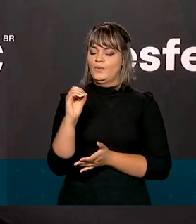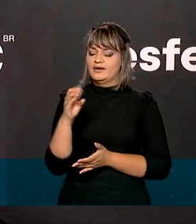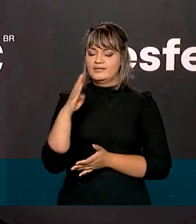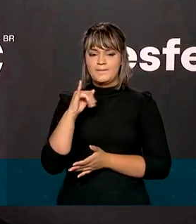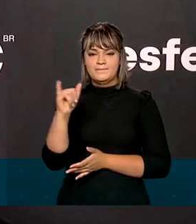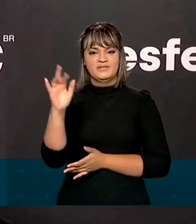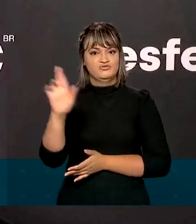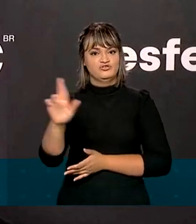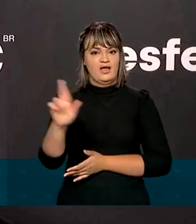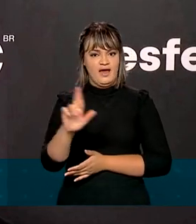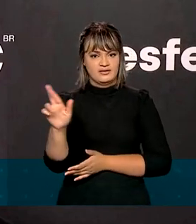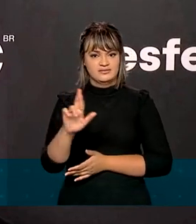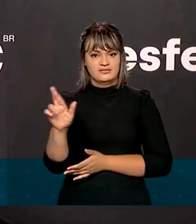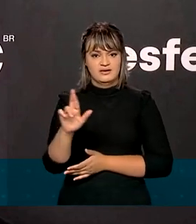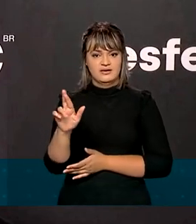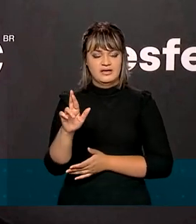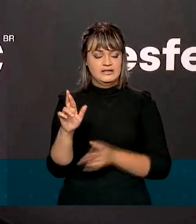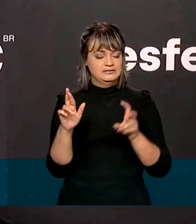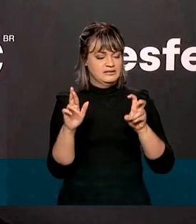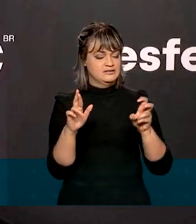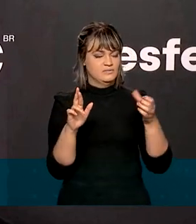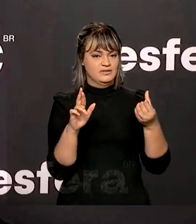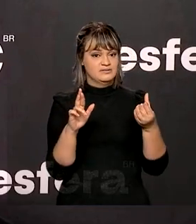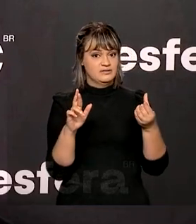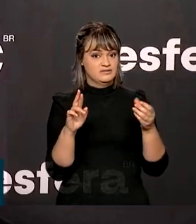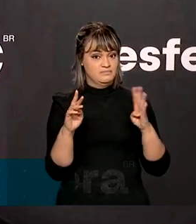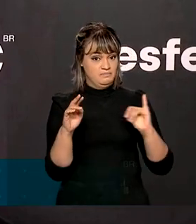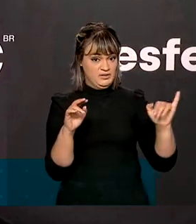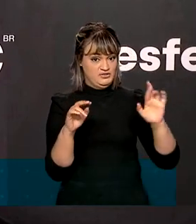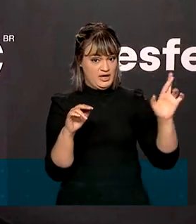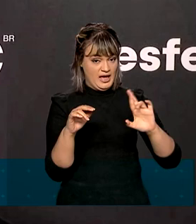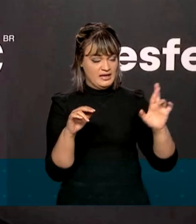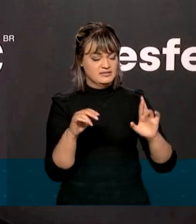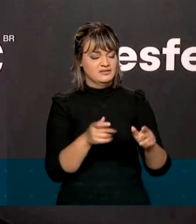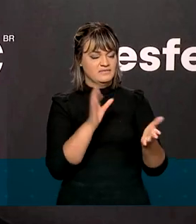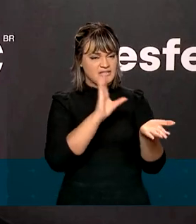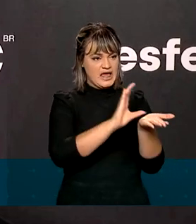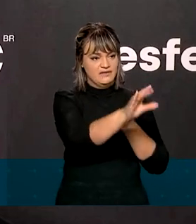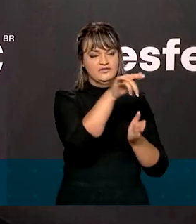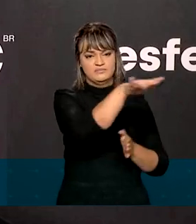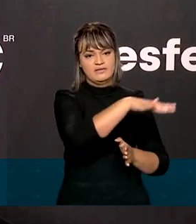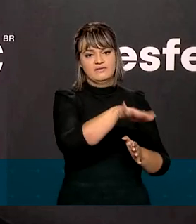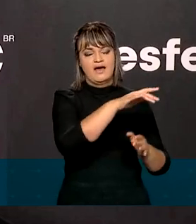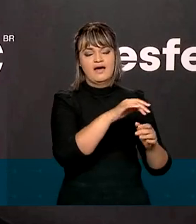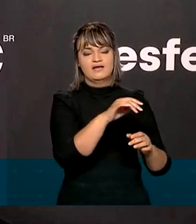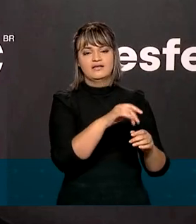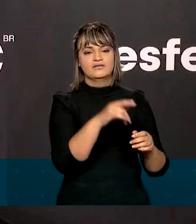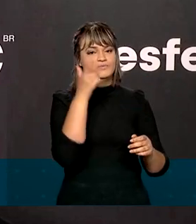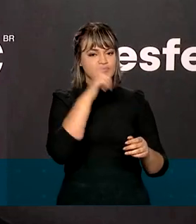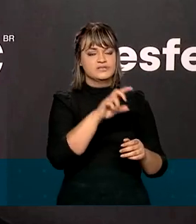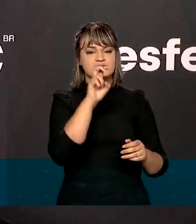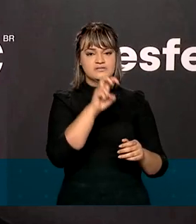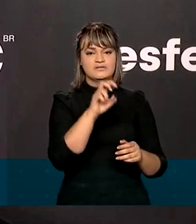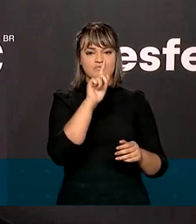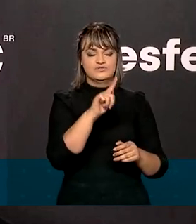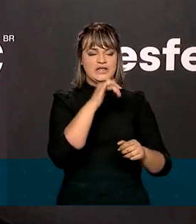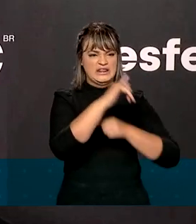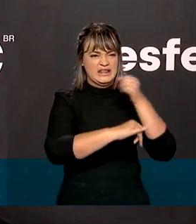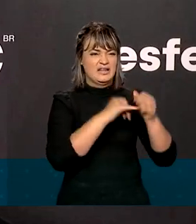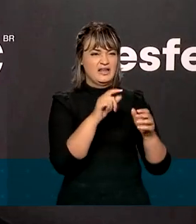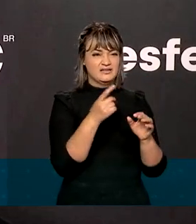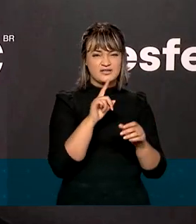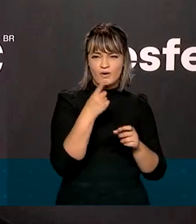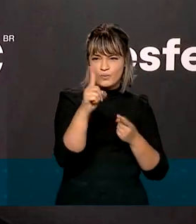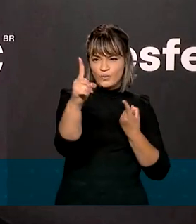do valor de 56 bilhões do leilão, que será 100% investido no setor, para levar a internet para mais de 8 mil